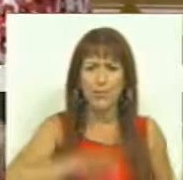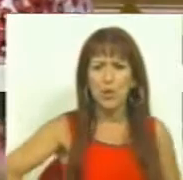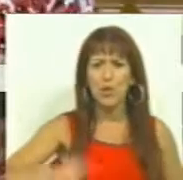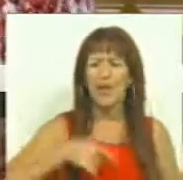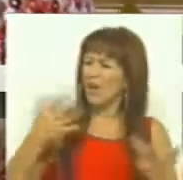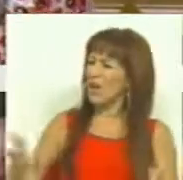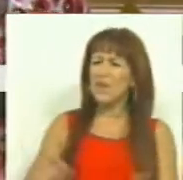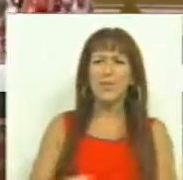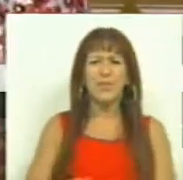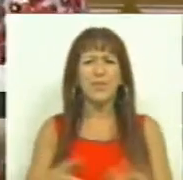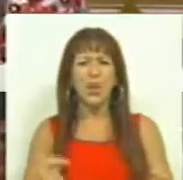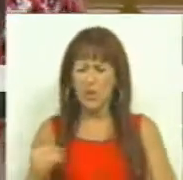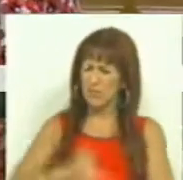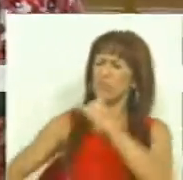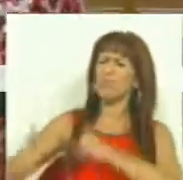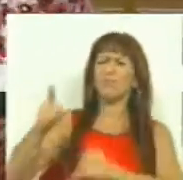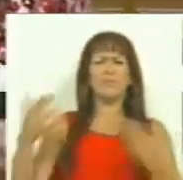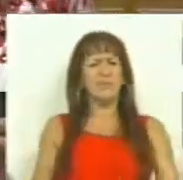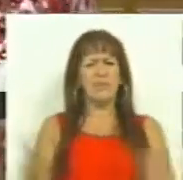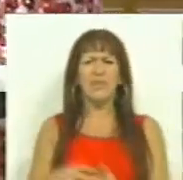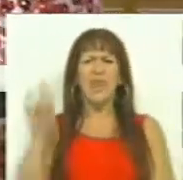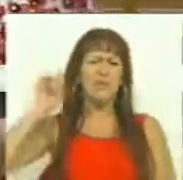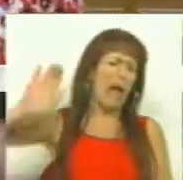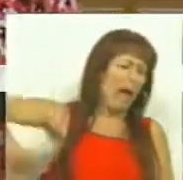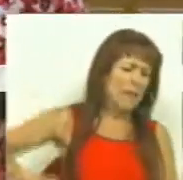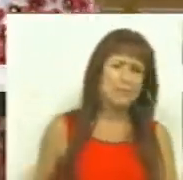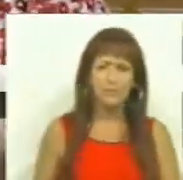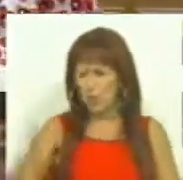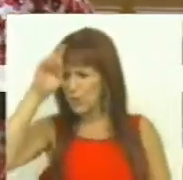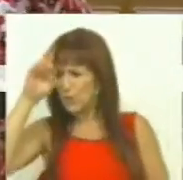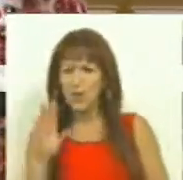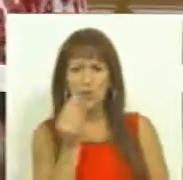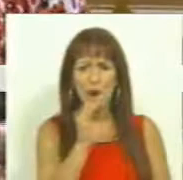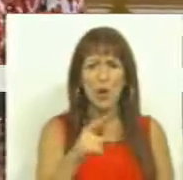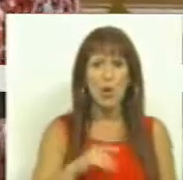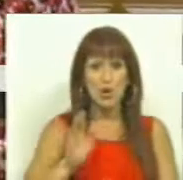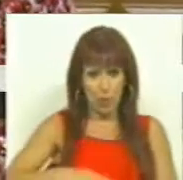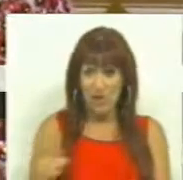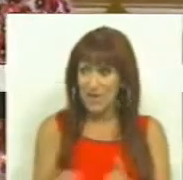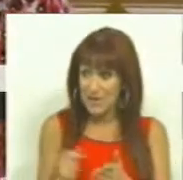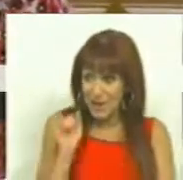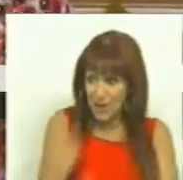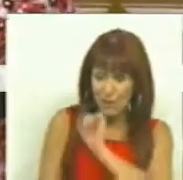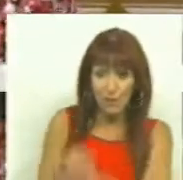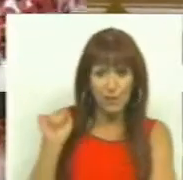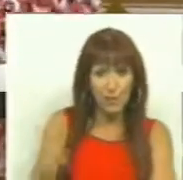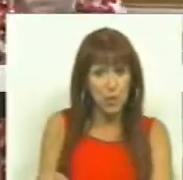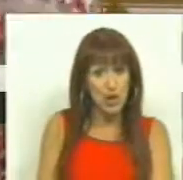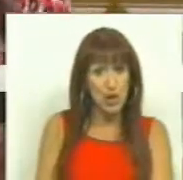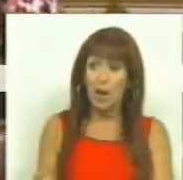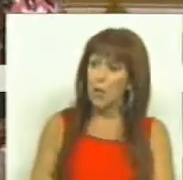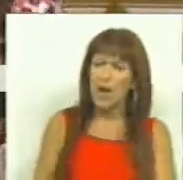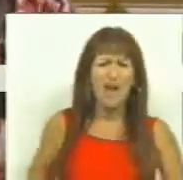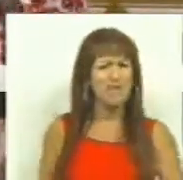que isto significava um retrocesso, a desvalorização do esforço de alunos que pelas suas necessidades próprias têm que